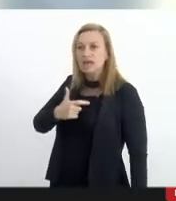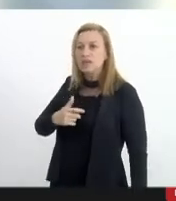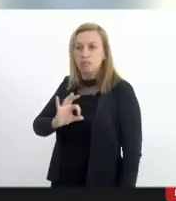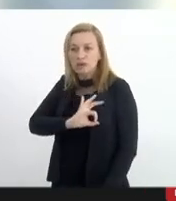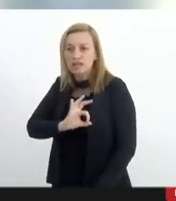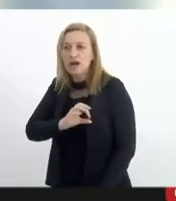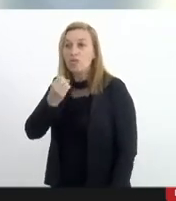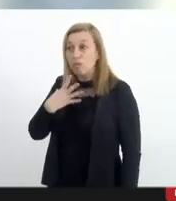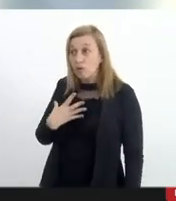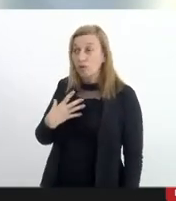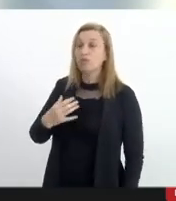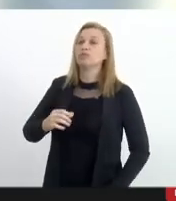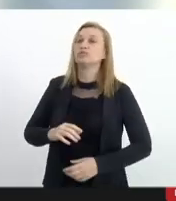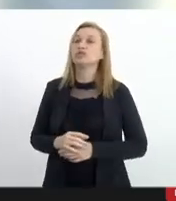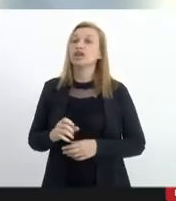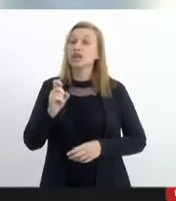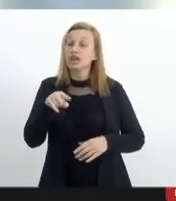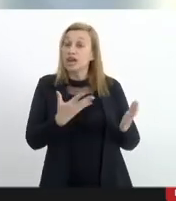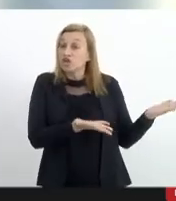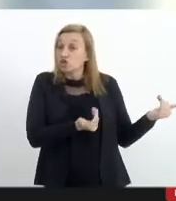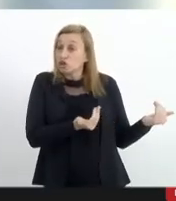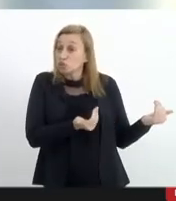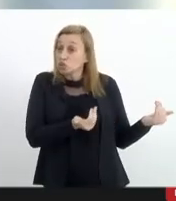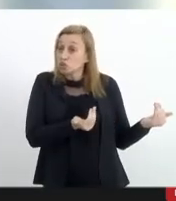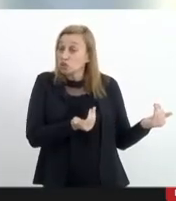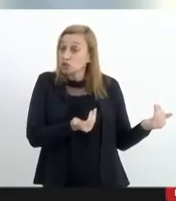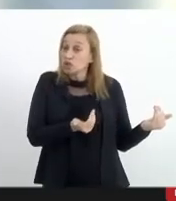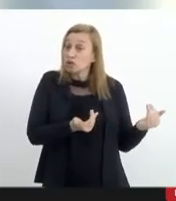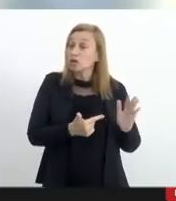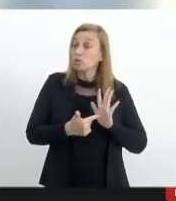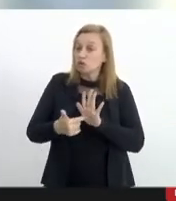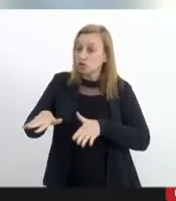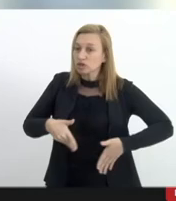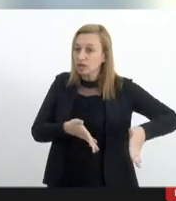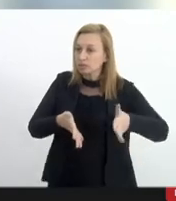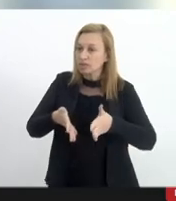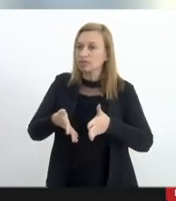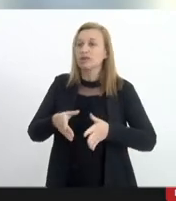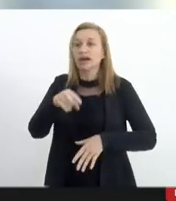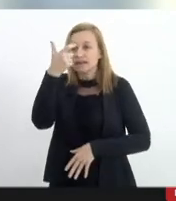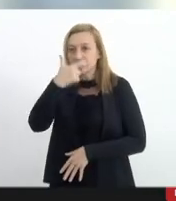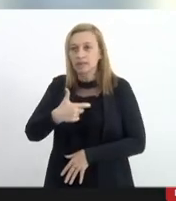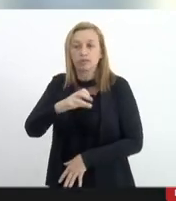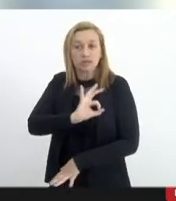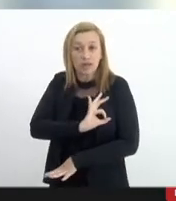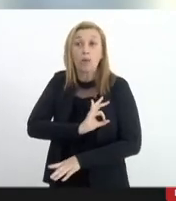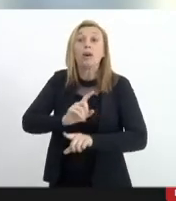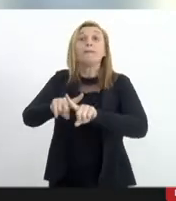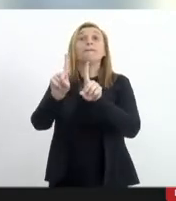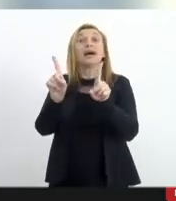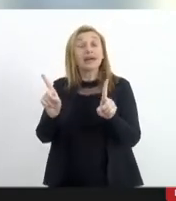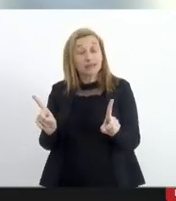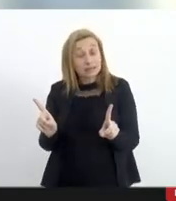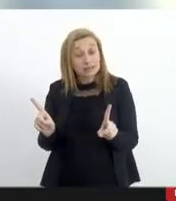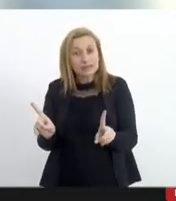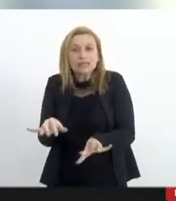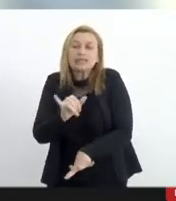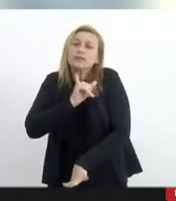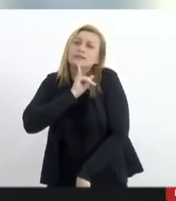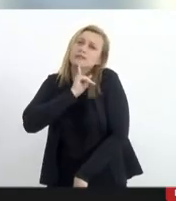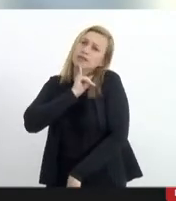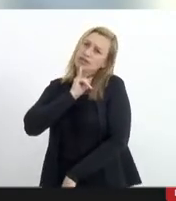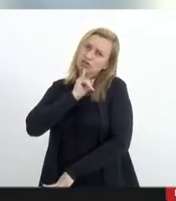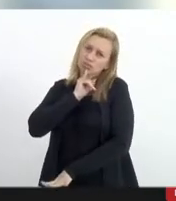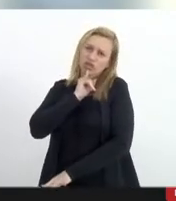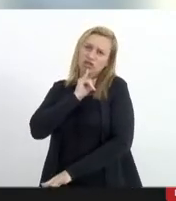assim que é isso que na juventude nos norteia para o caminho policial mas infelizmente